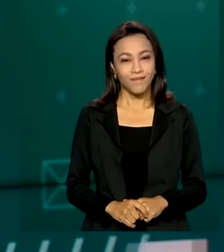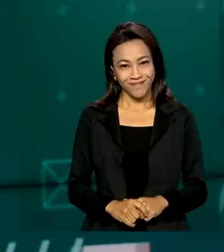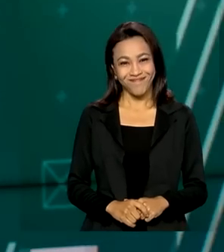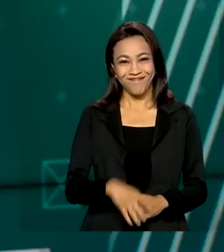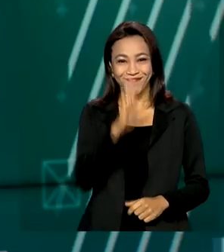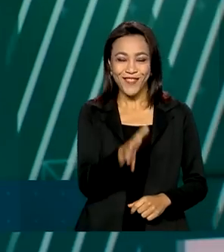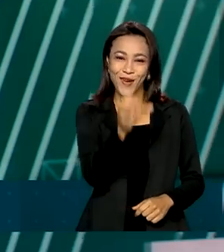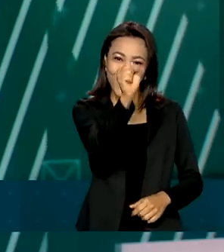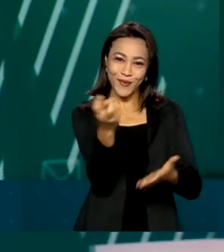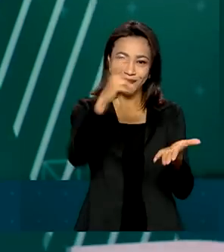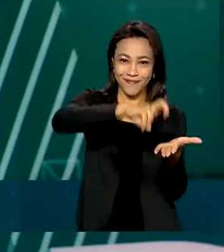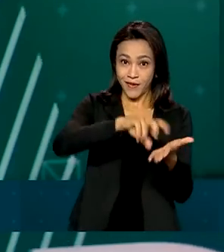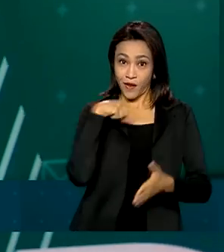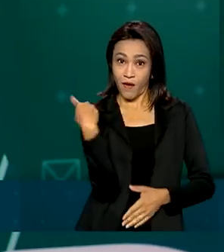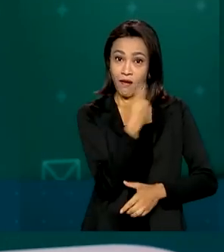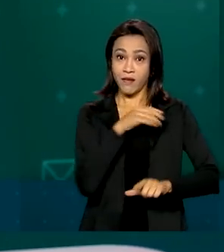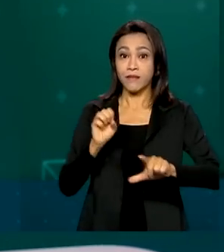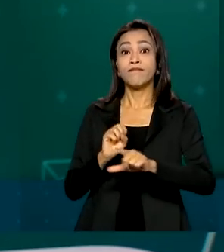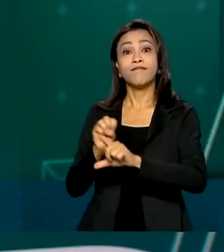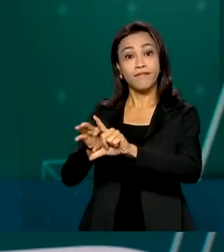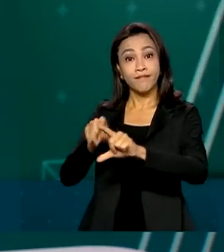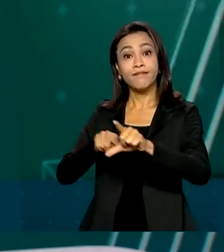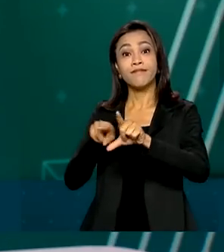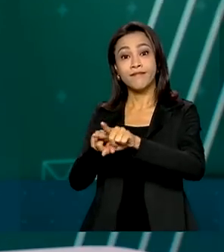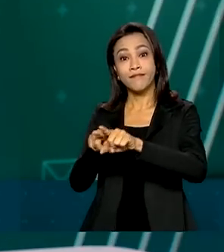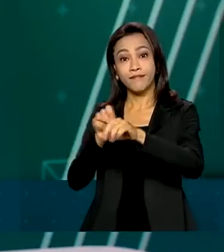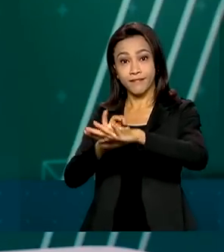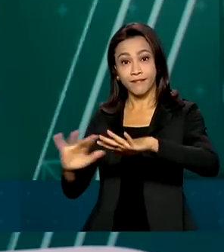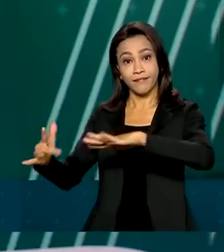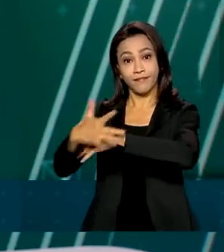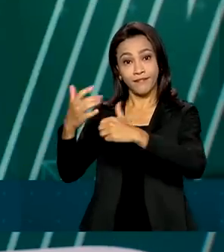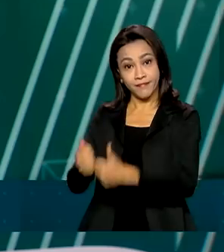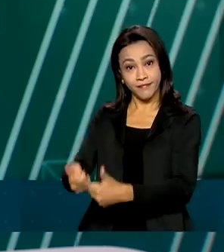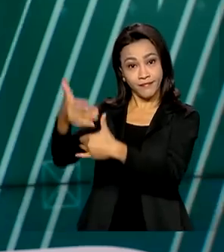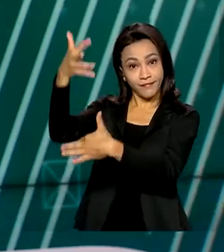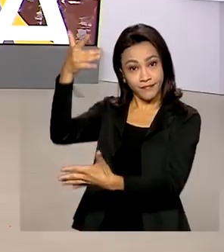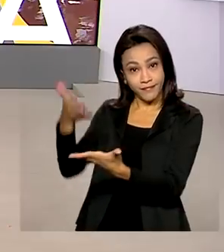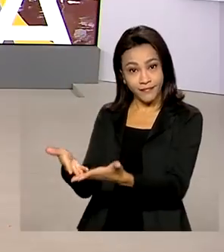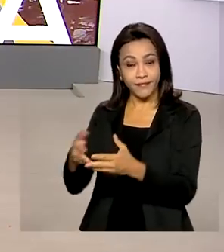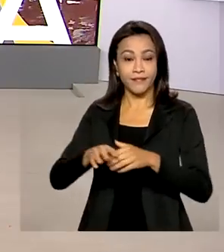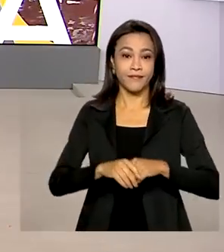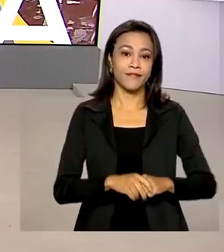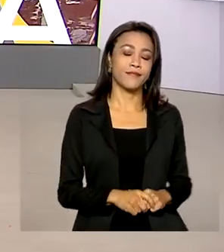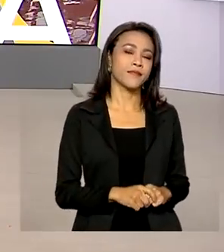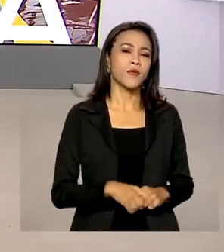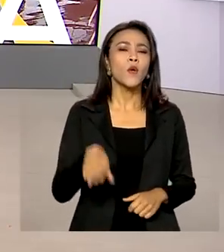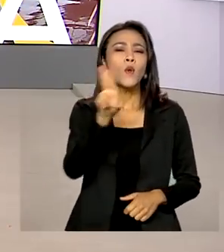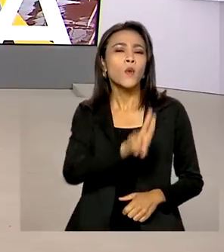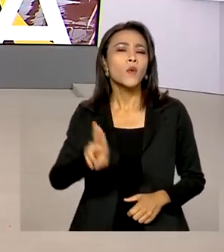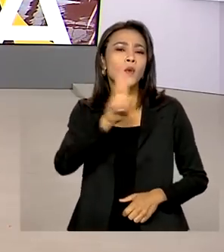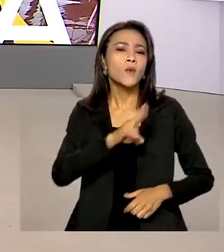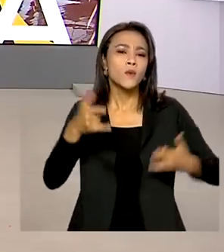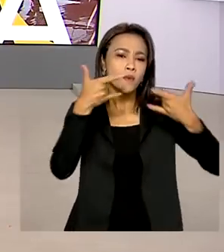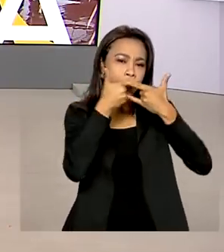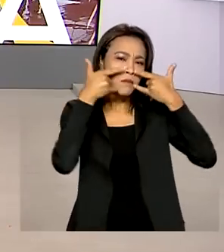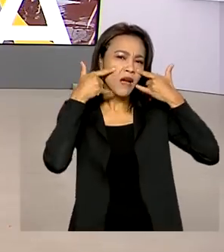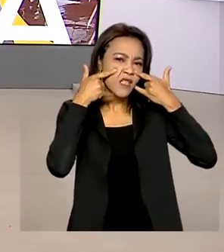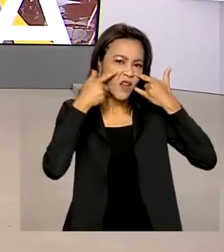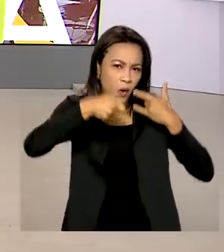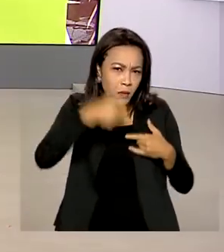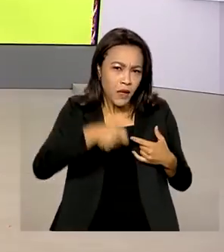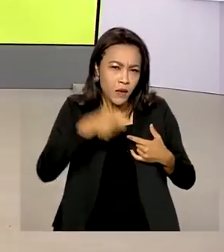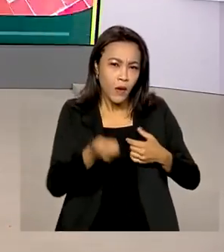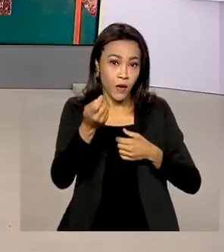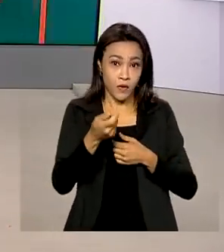Oito horas da manhã, estamos ao vivo também pelas redes sociais. O uso de máscaras não será mais